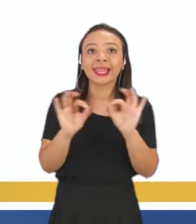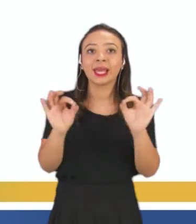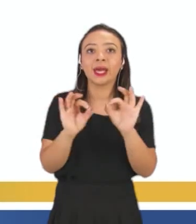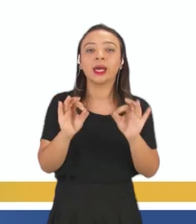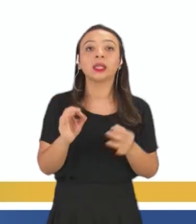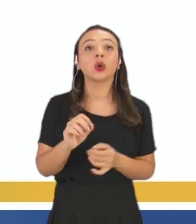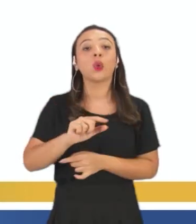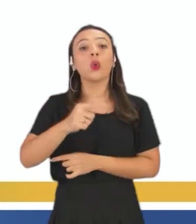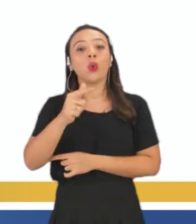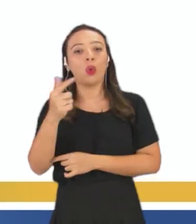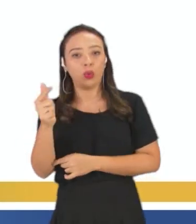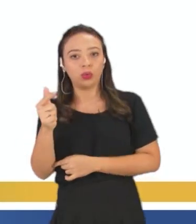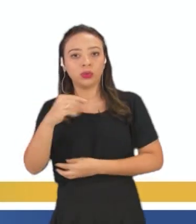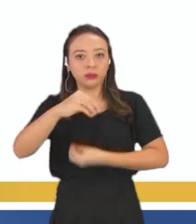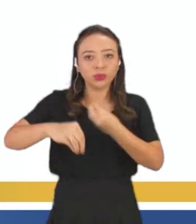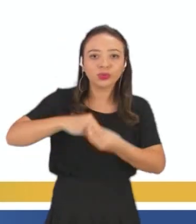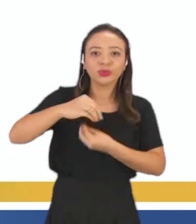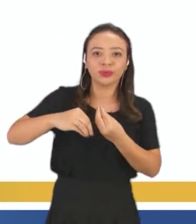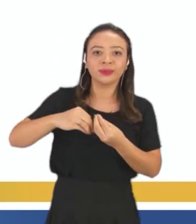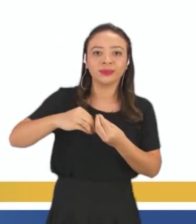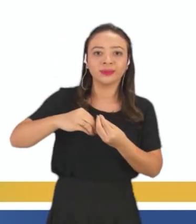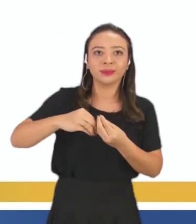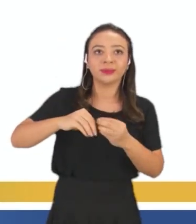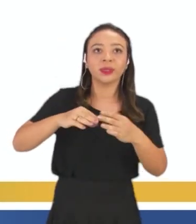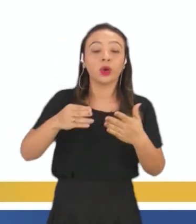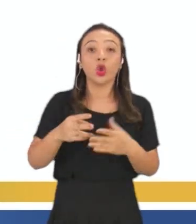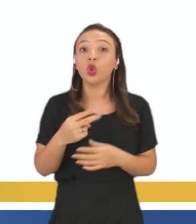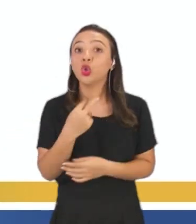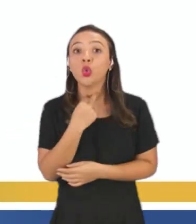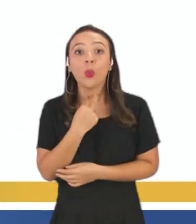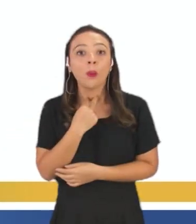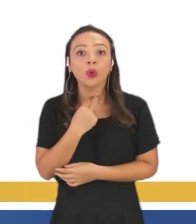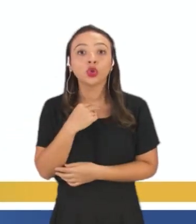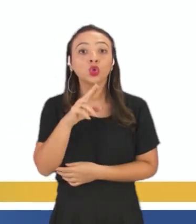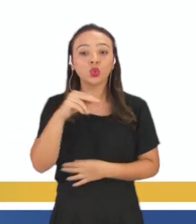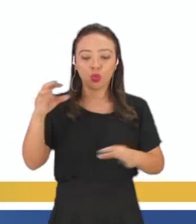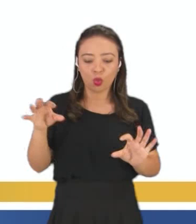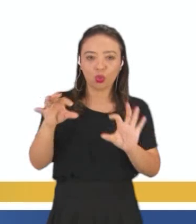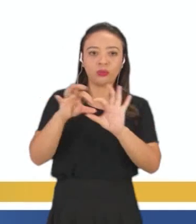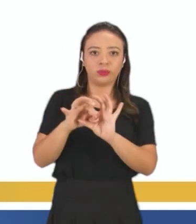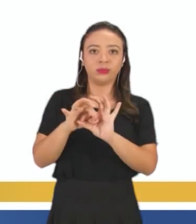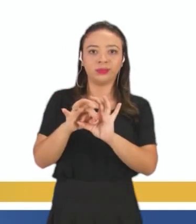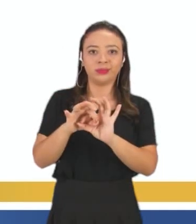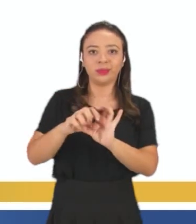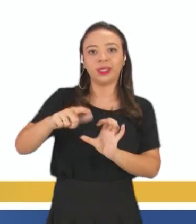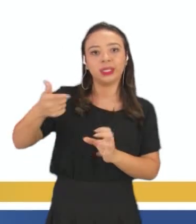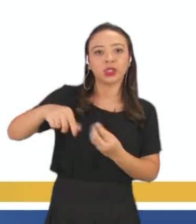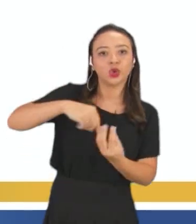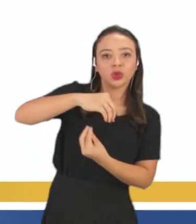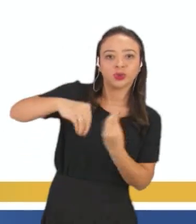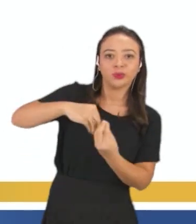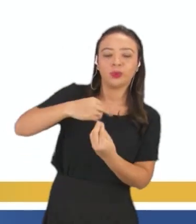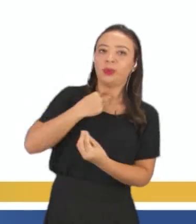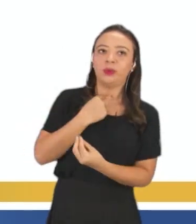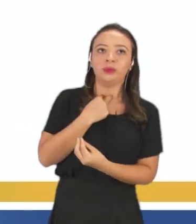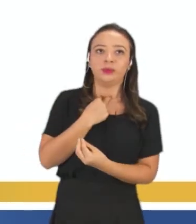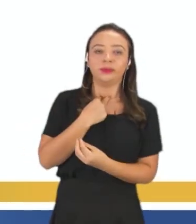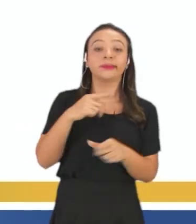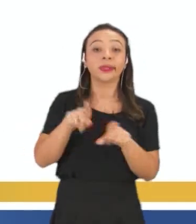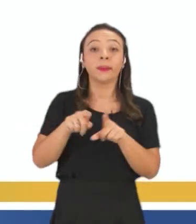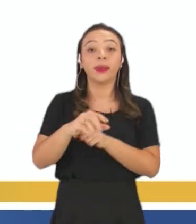e permanganatos. Então, o ácido acético não pode ficar próximo dessas substâncias. Outro exemplo, a